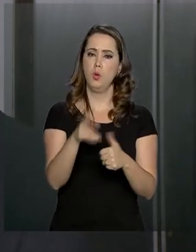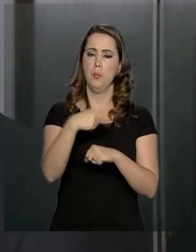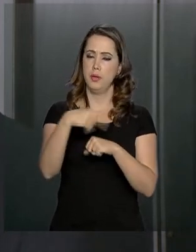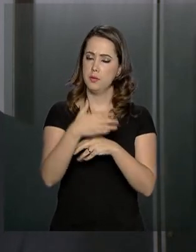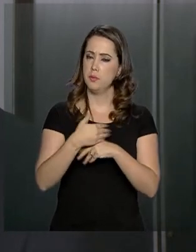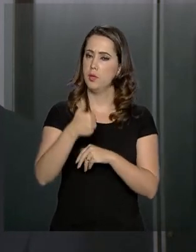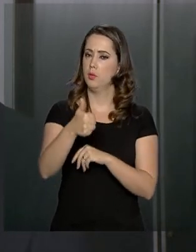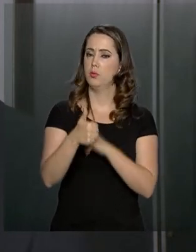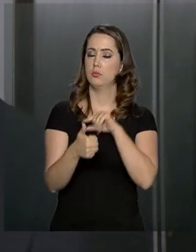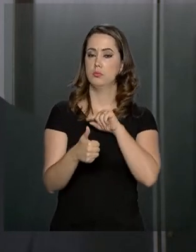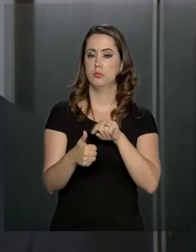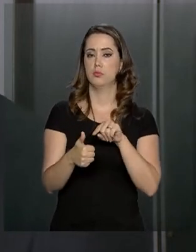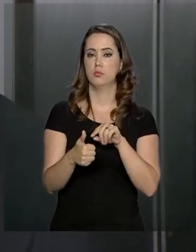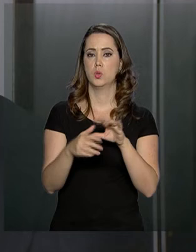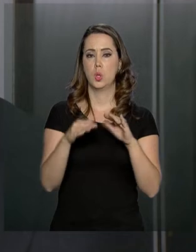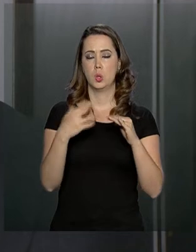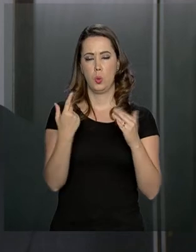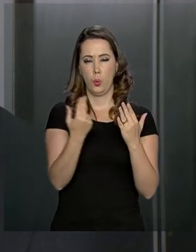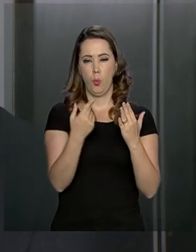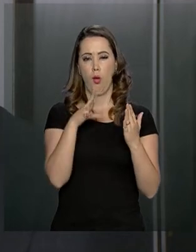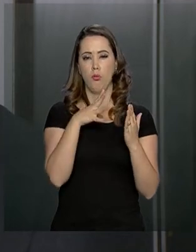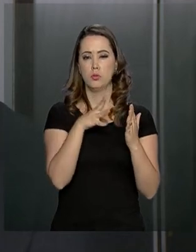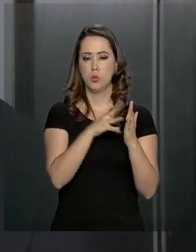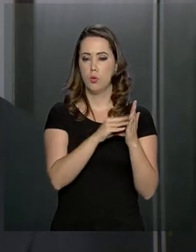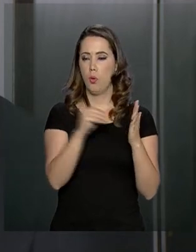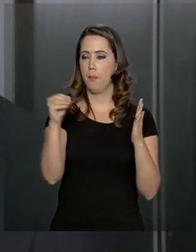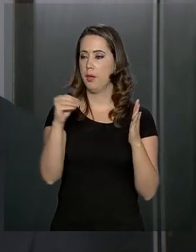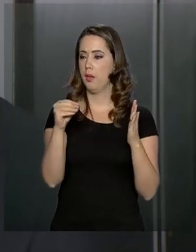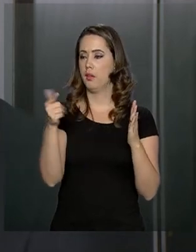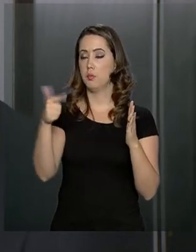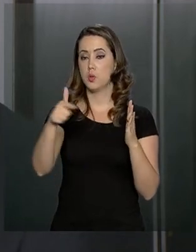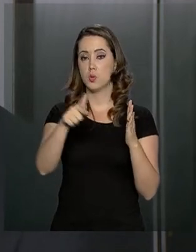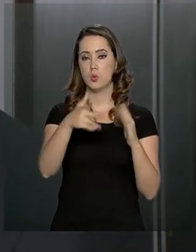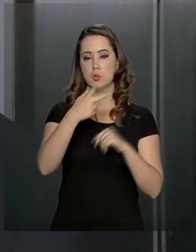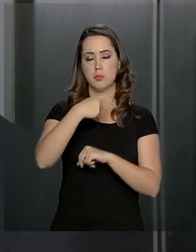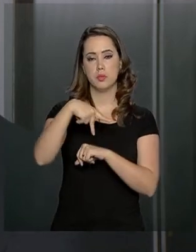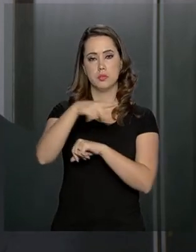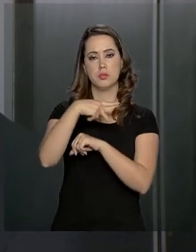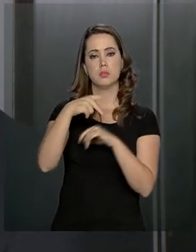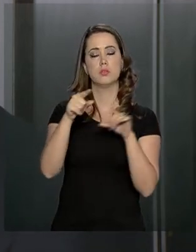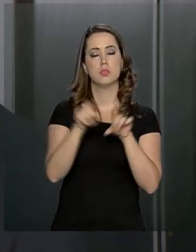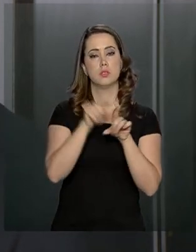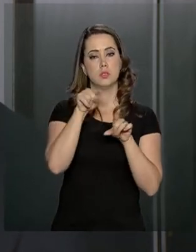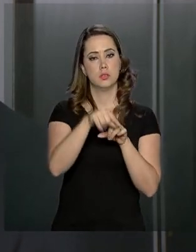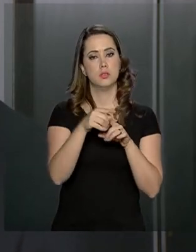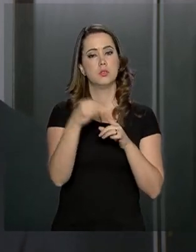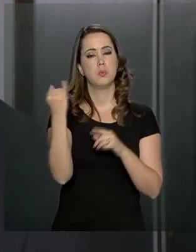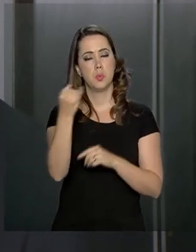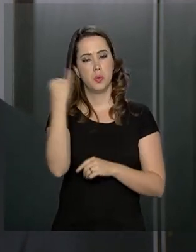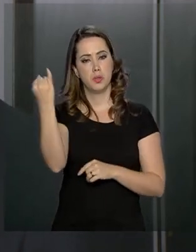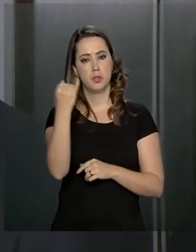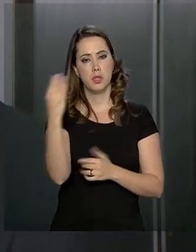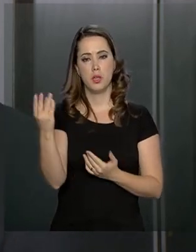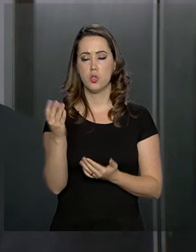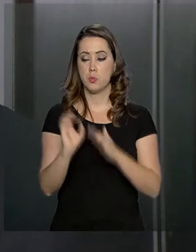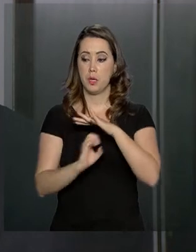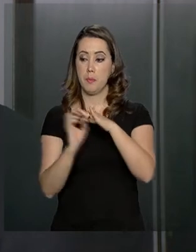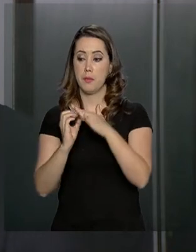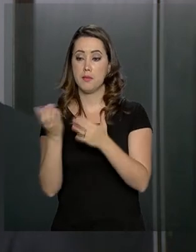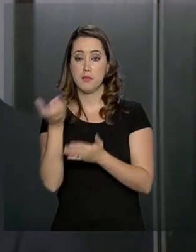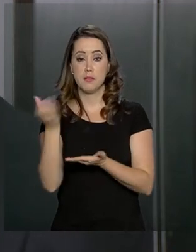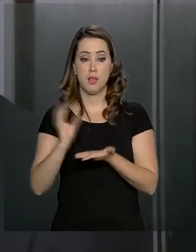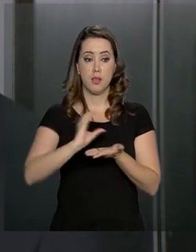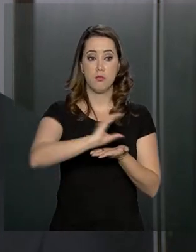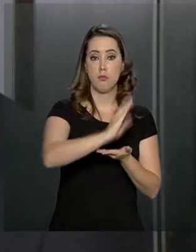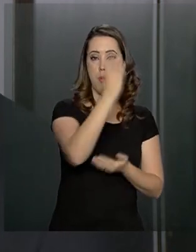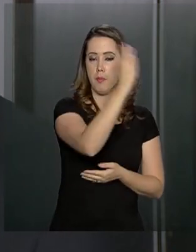que se torne um modelo de nação com bastante atrativos para investimentos externos